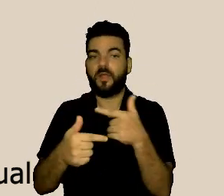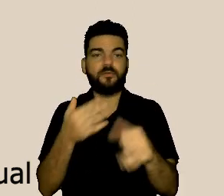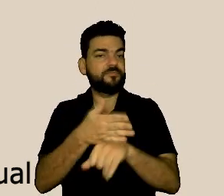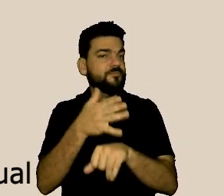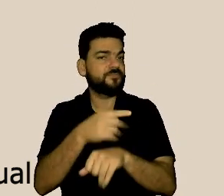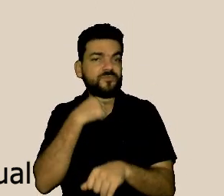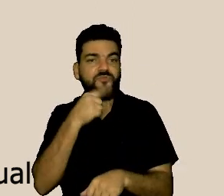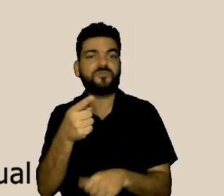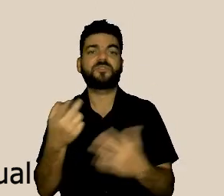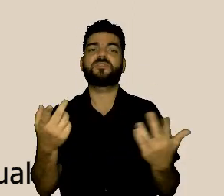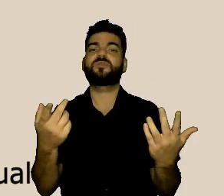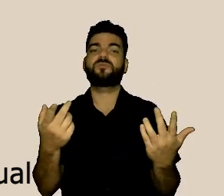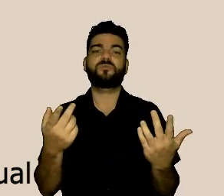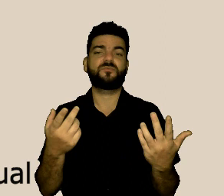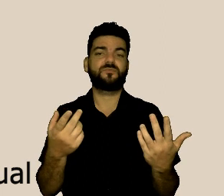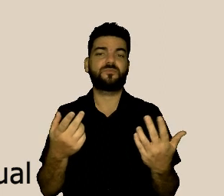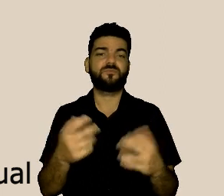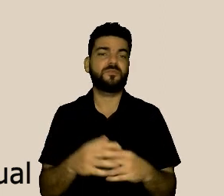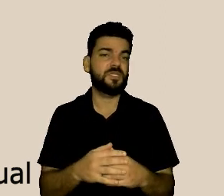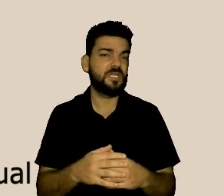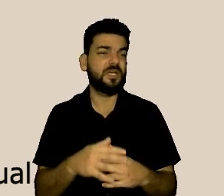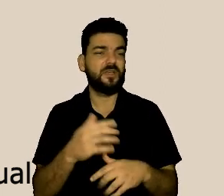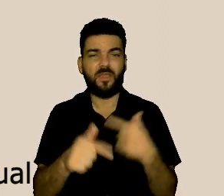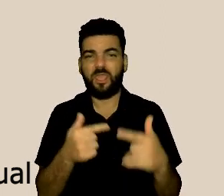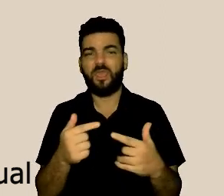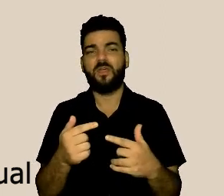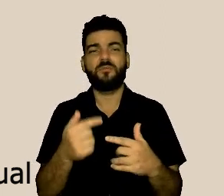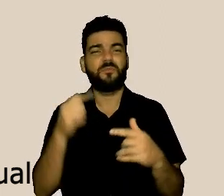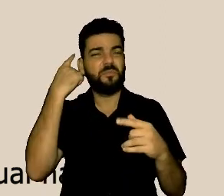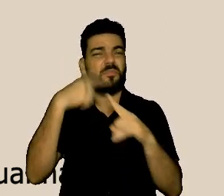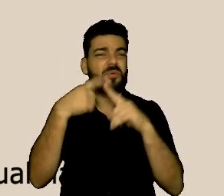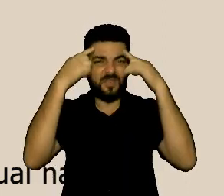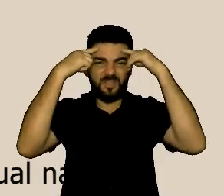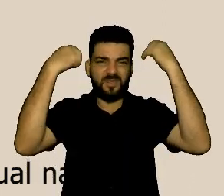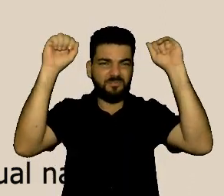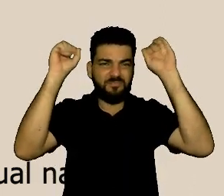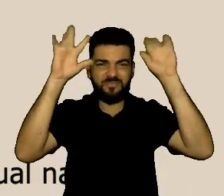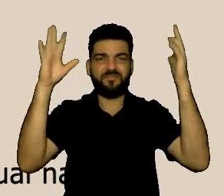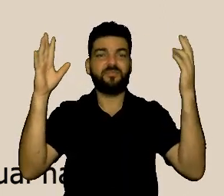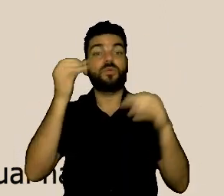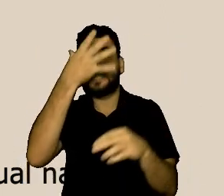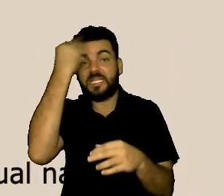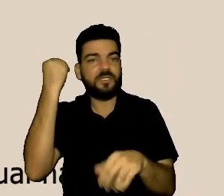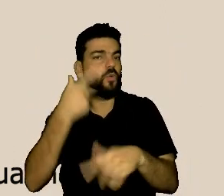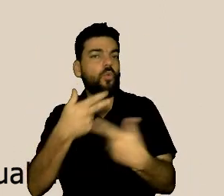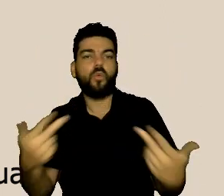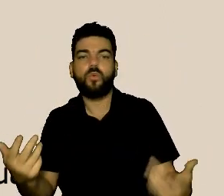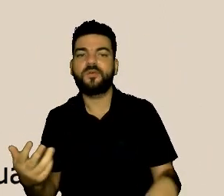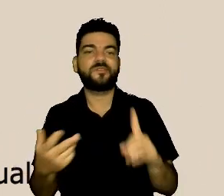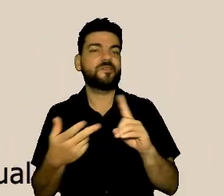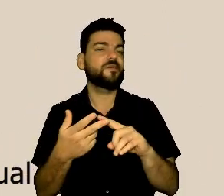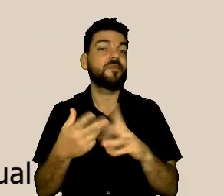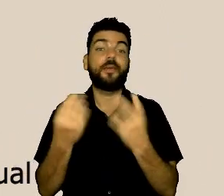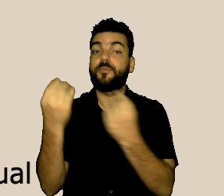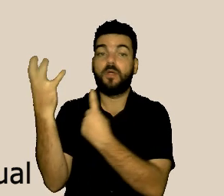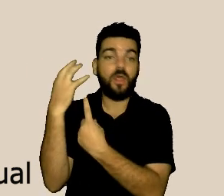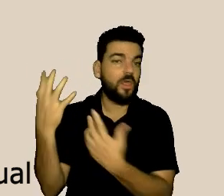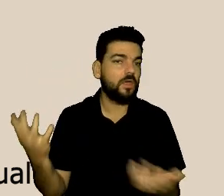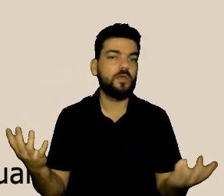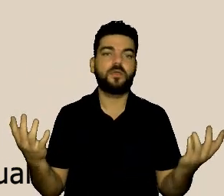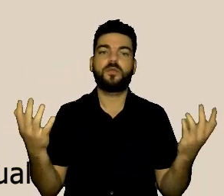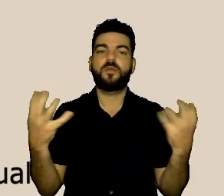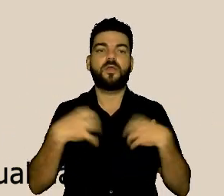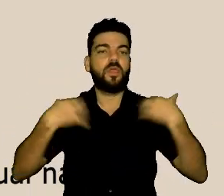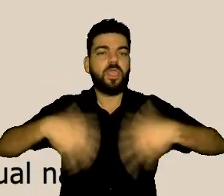aquela entrega, esqueceu um prazo que é imperdoável muitas vezes, não é? E as suas